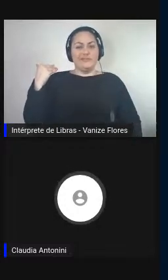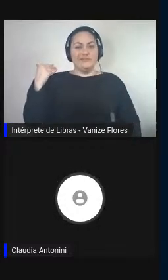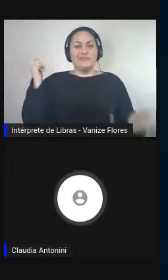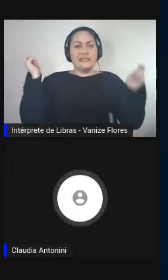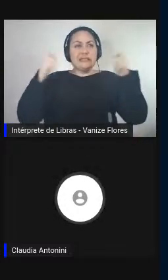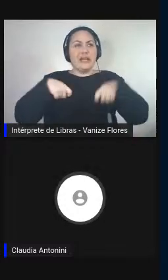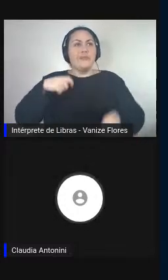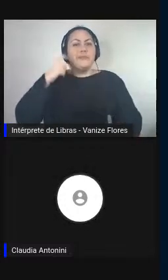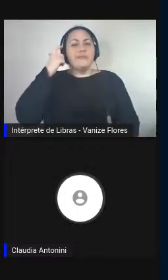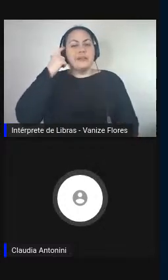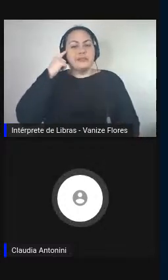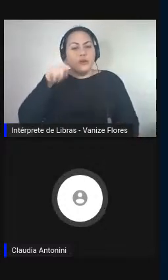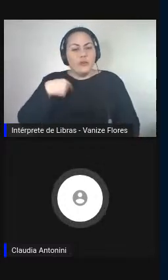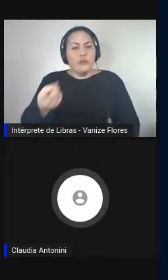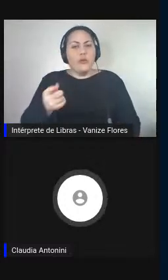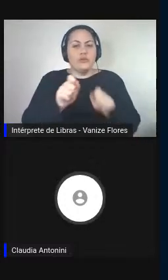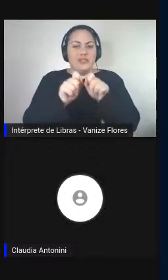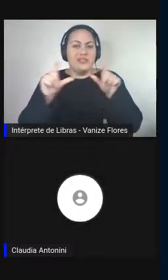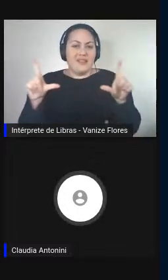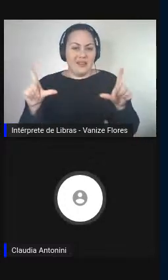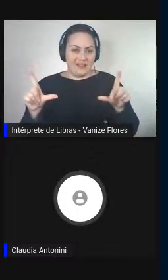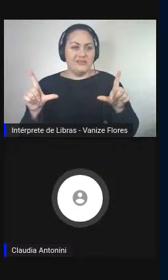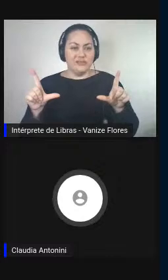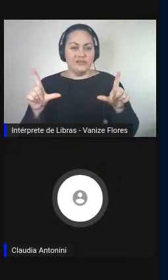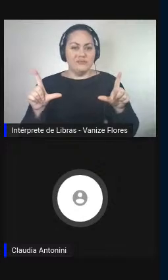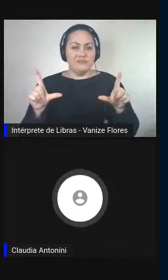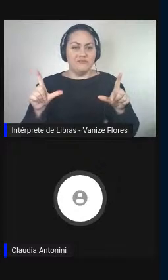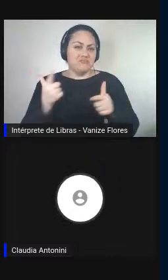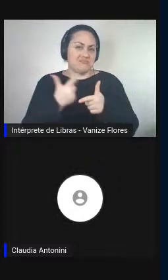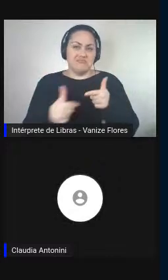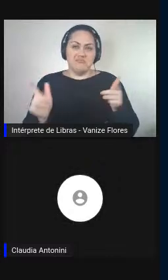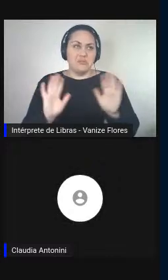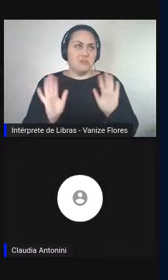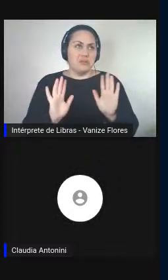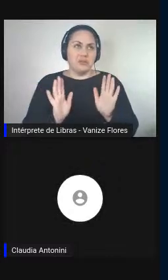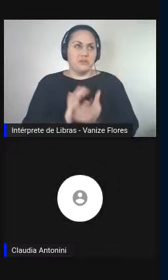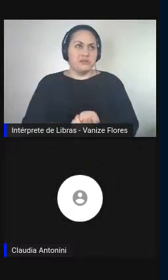para o slide posterior, não tem problema.